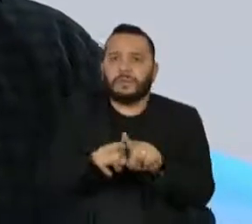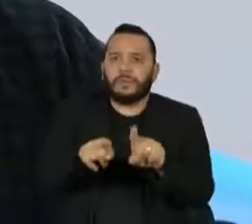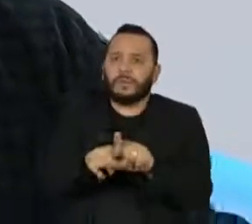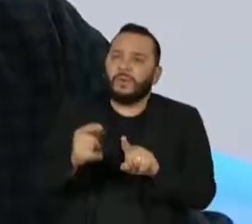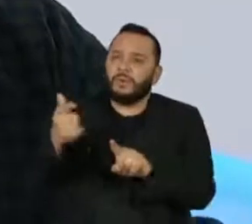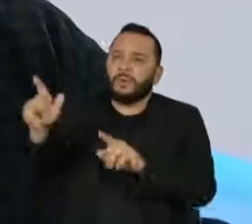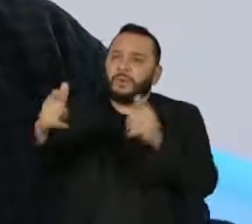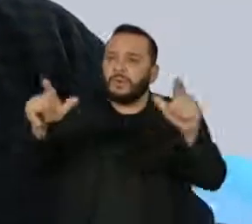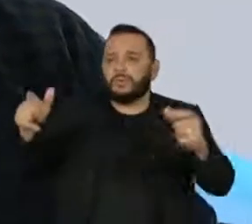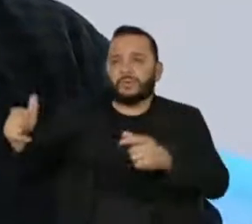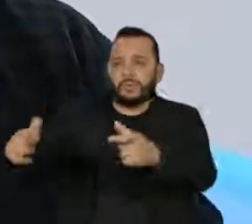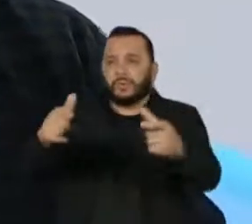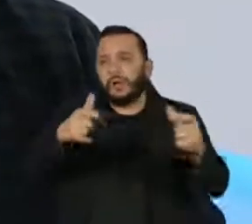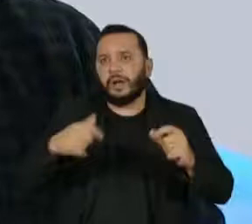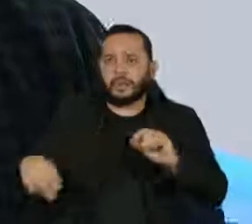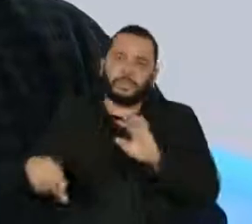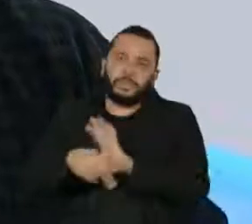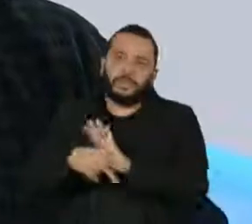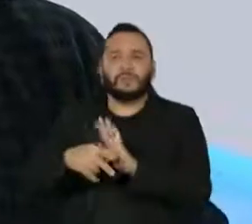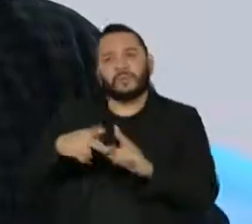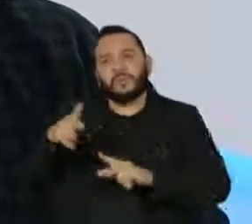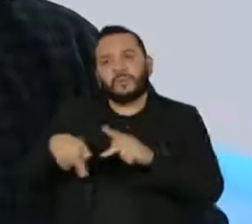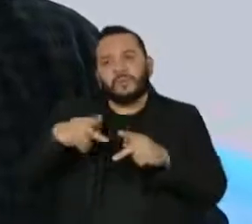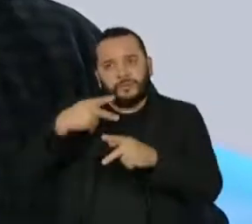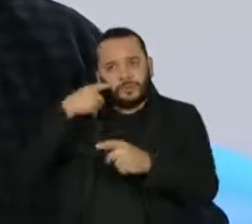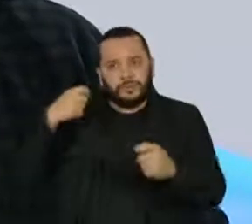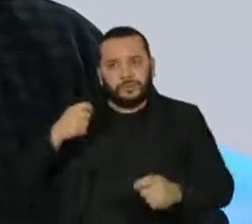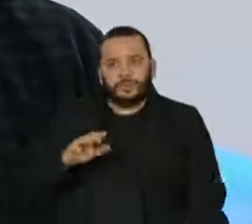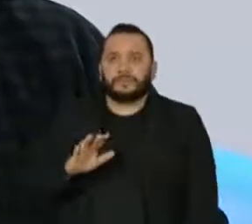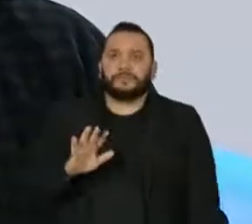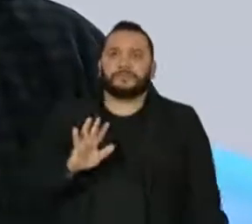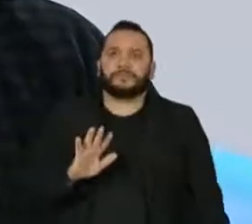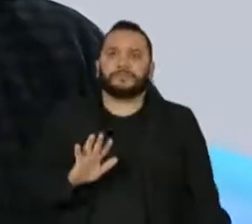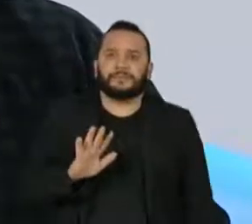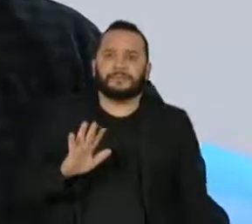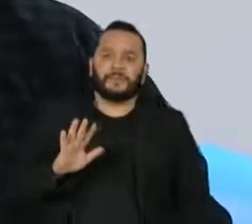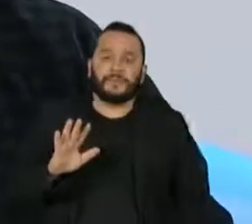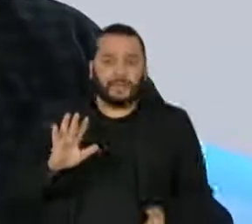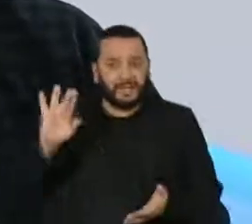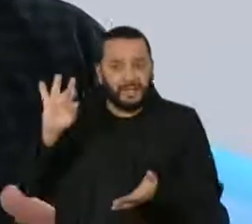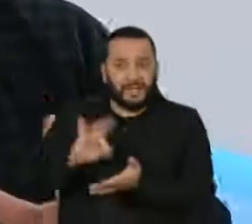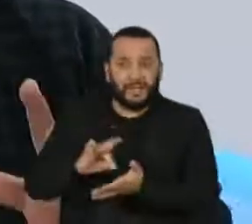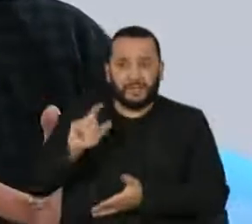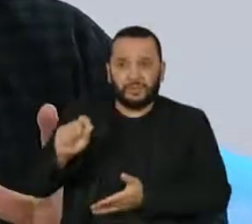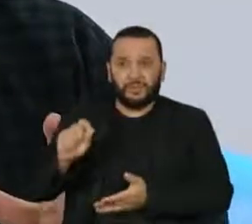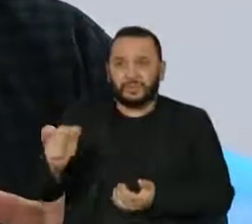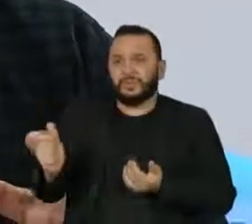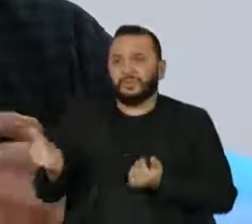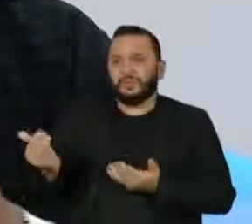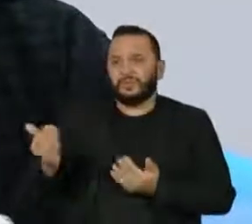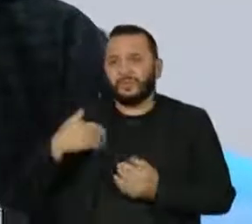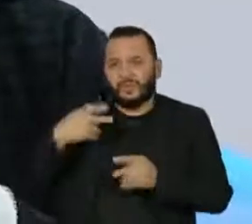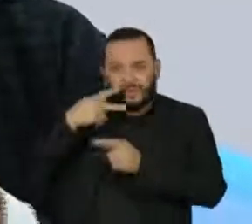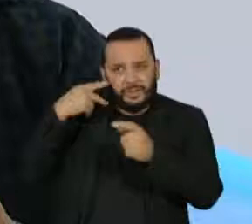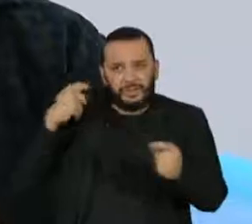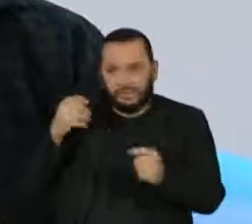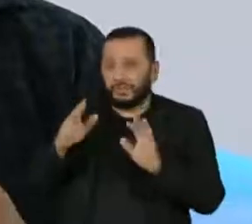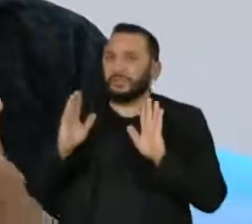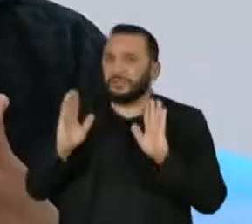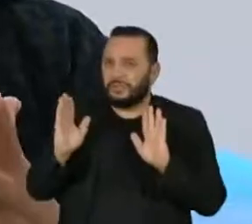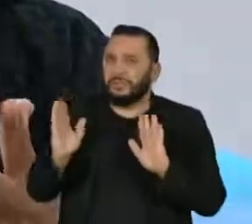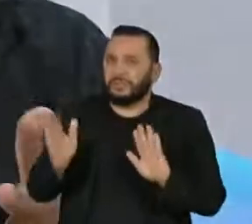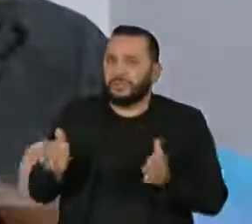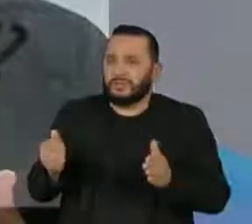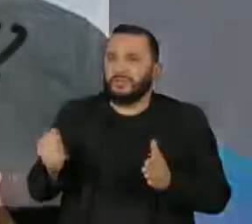indígenas. Mas, fundamentalmente, essa realidade onde os jovens indígenas já manejam